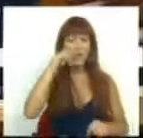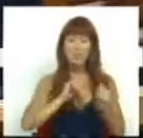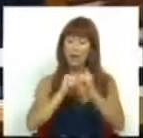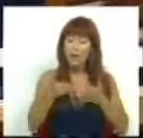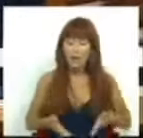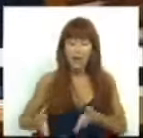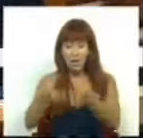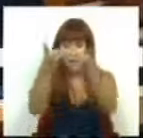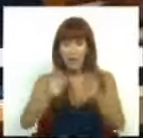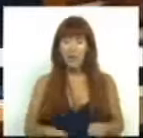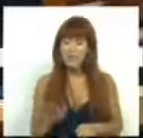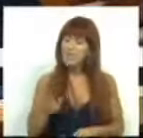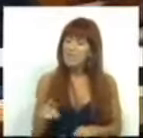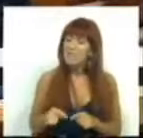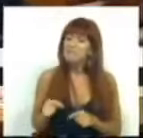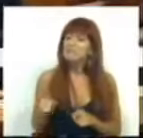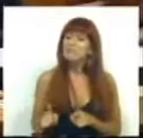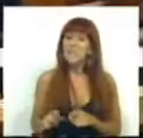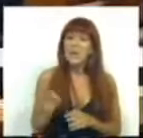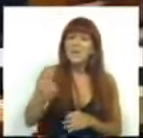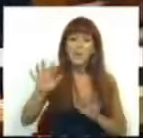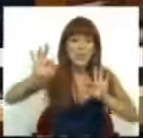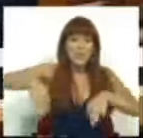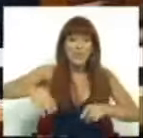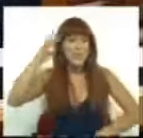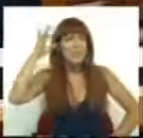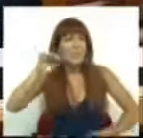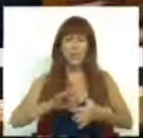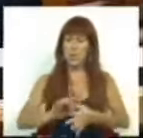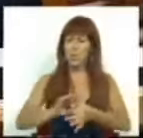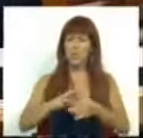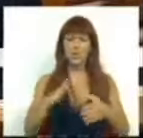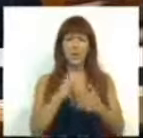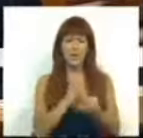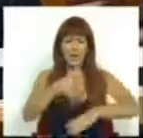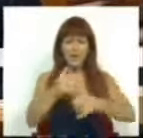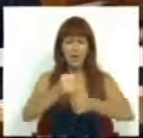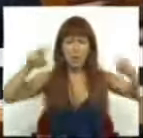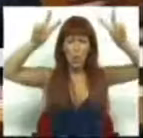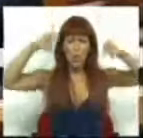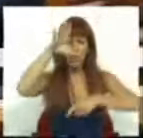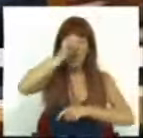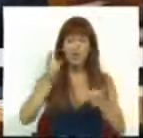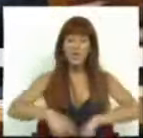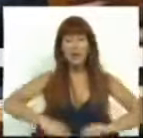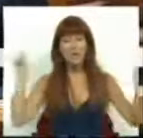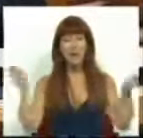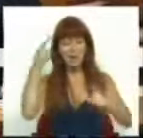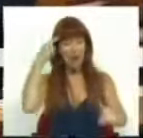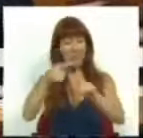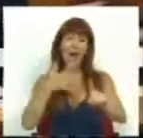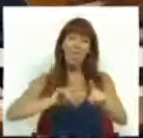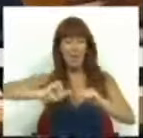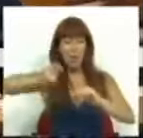documento de estratégia orçamental sobra, finalmente, o fim do mito da consolidação pelas gorduras do Estado, mesmo nos meros anúncios de